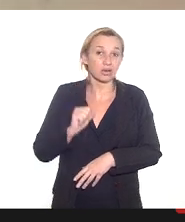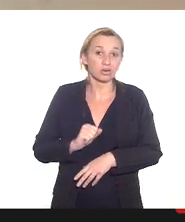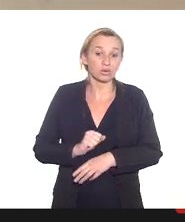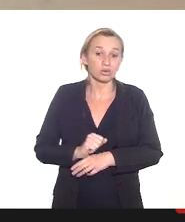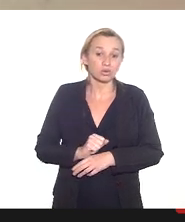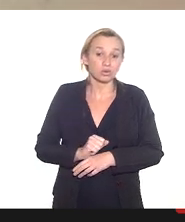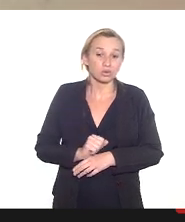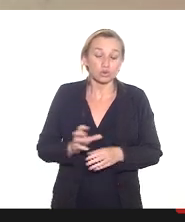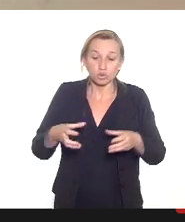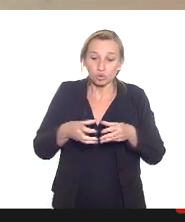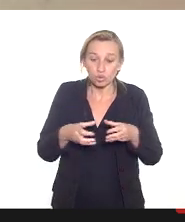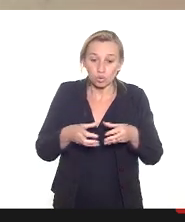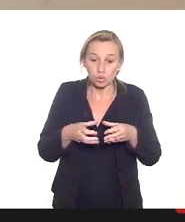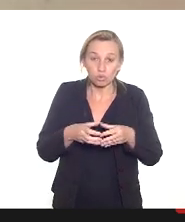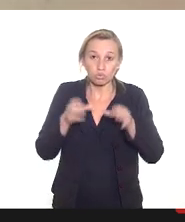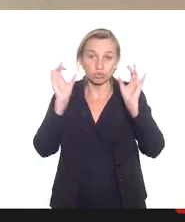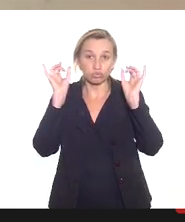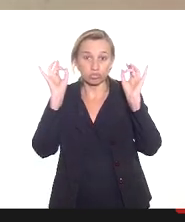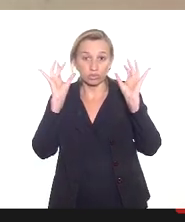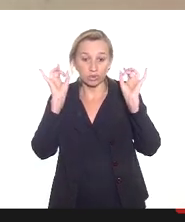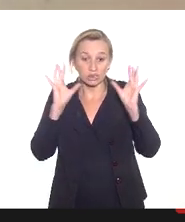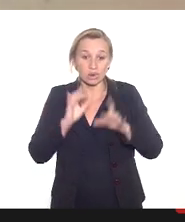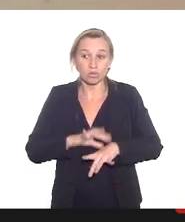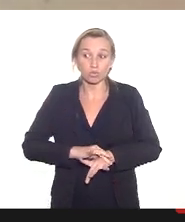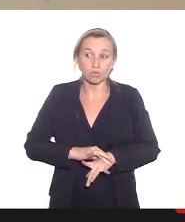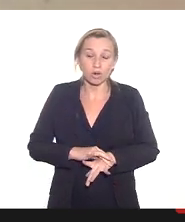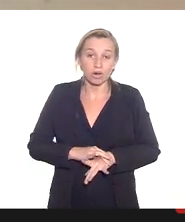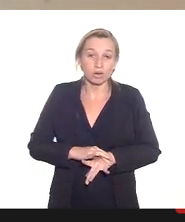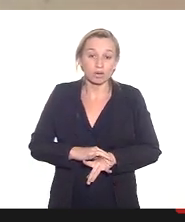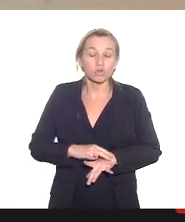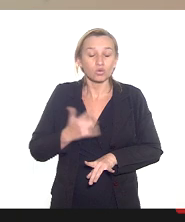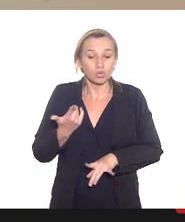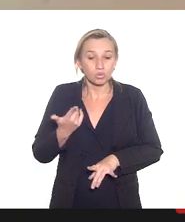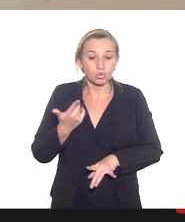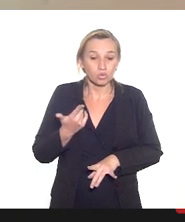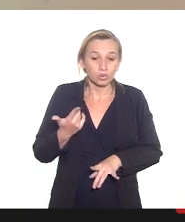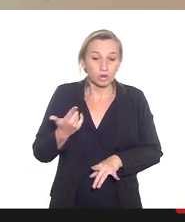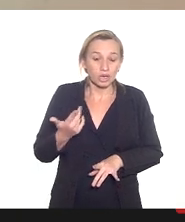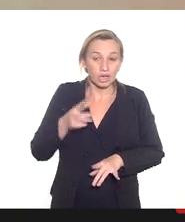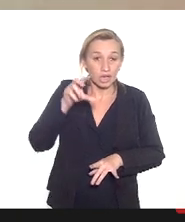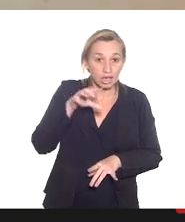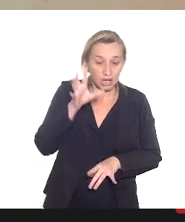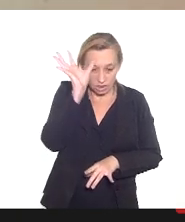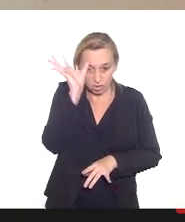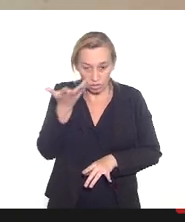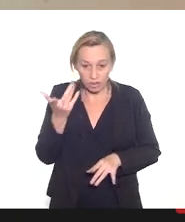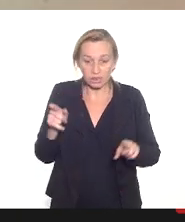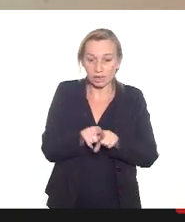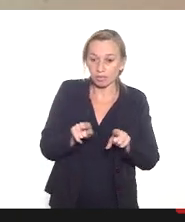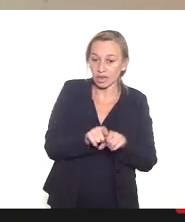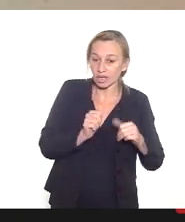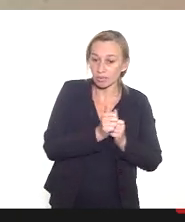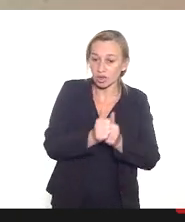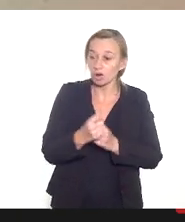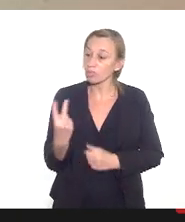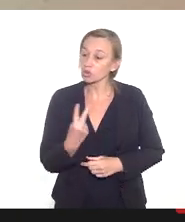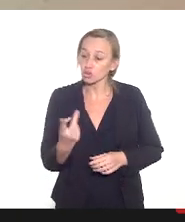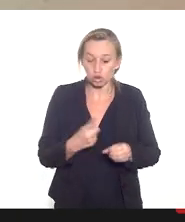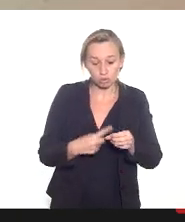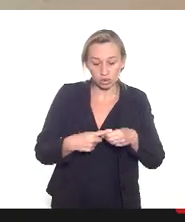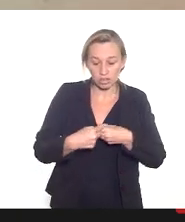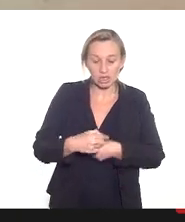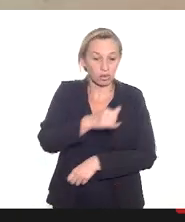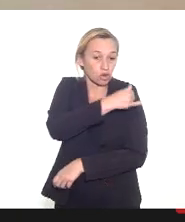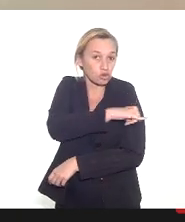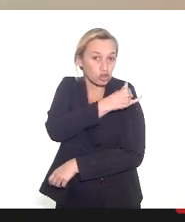grupo de especialistas para que a gente tome essa decisão assim como também foi encaminhado que os dois municípios no caso